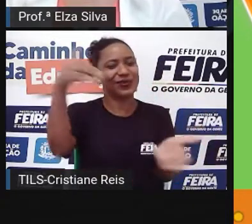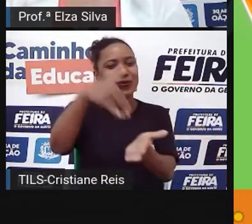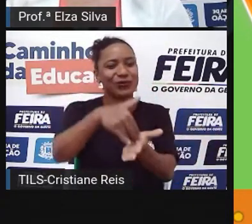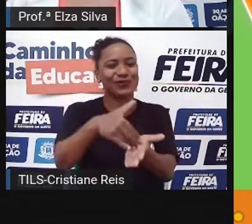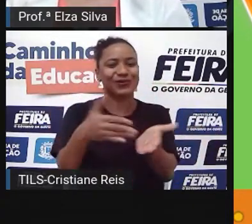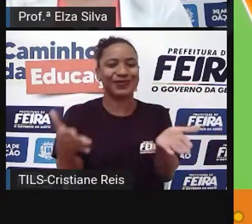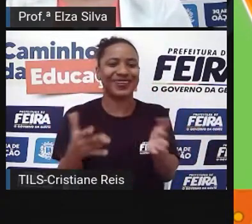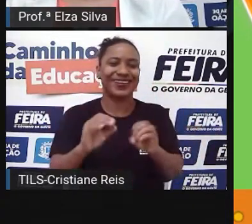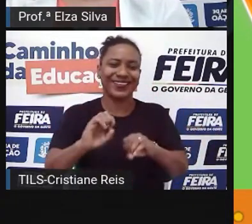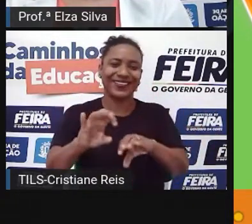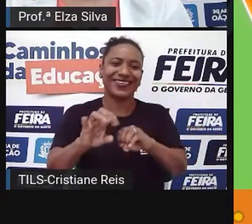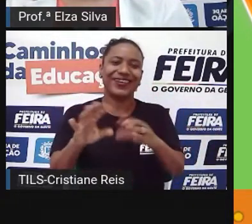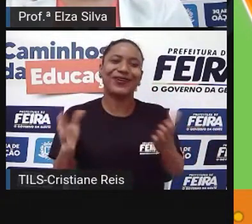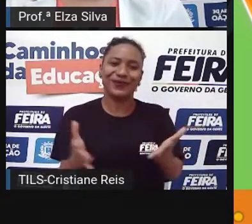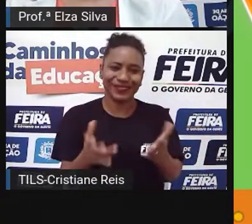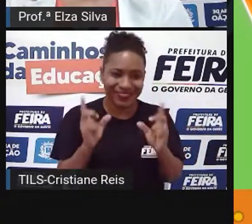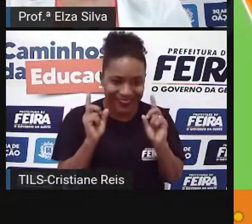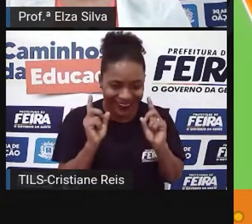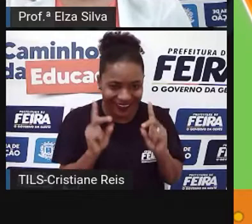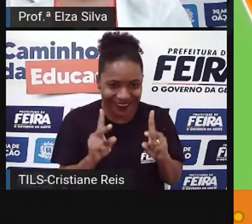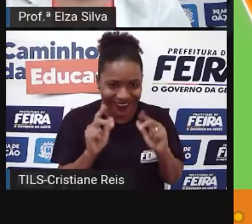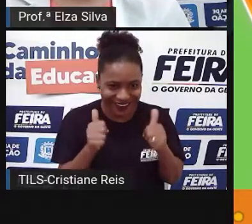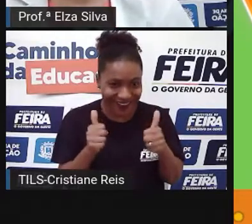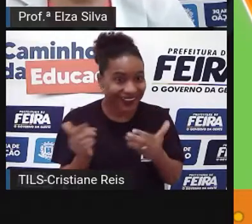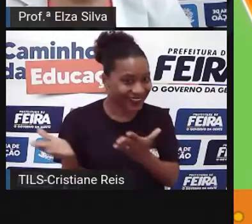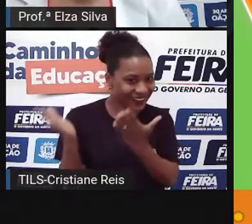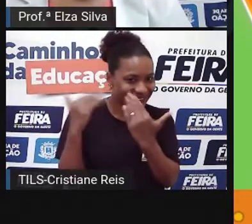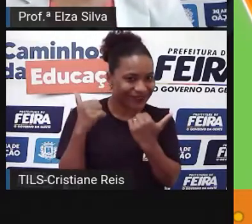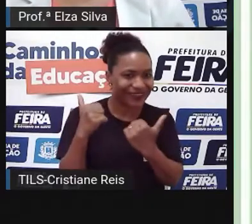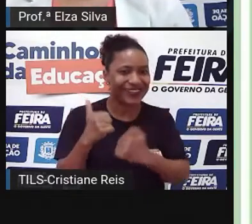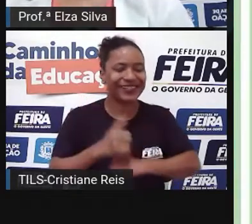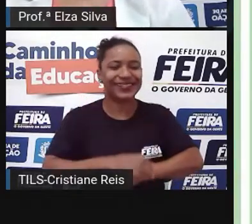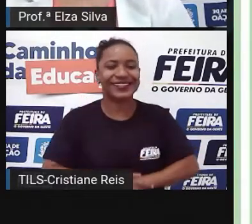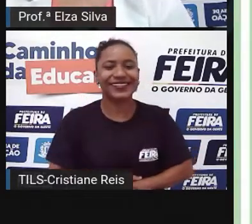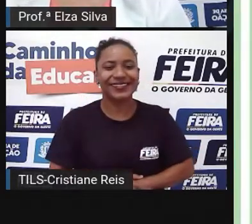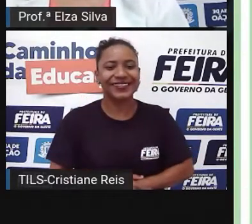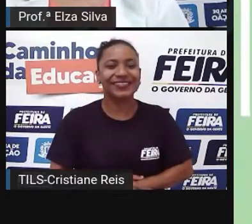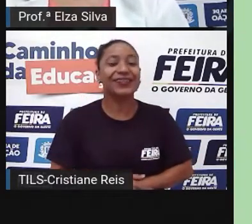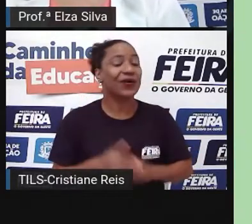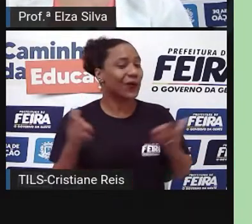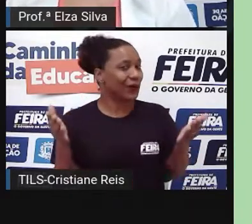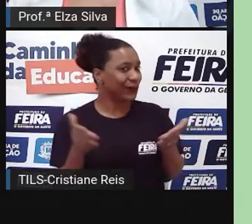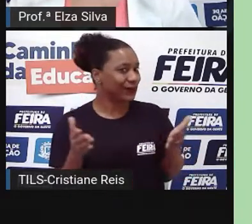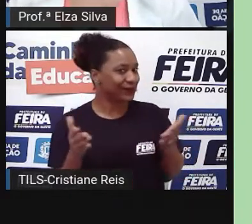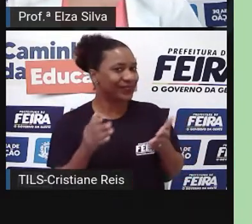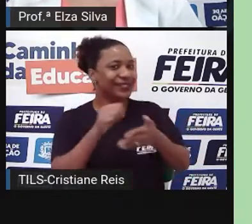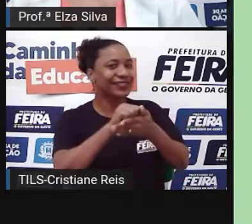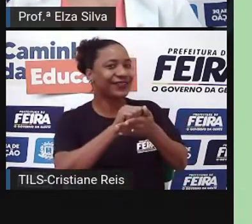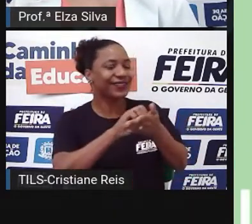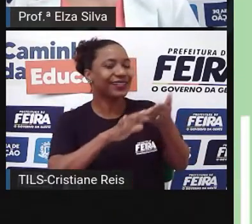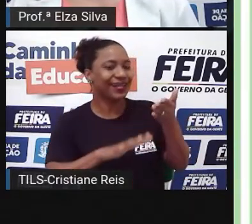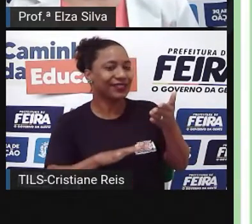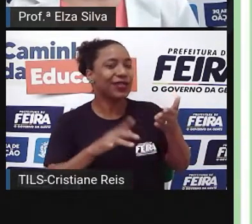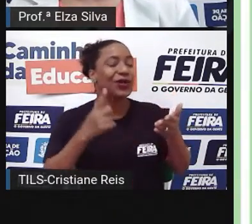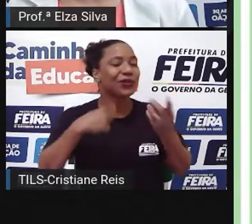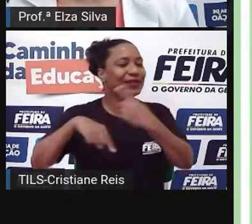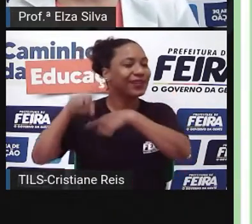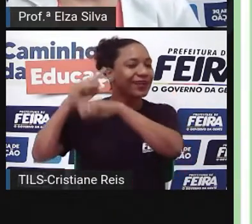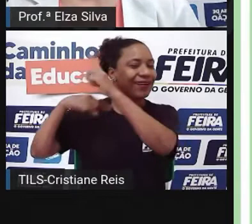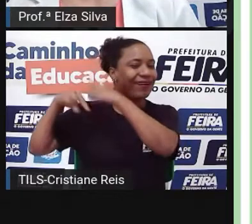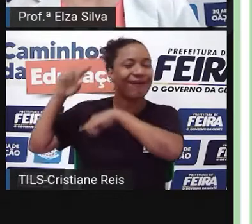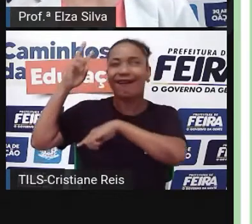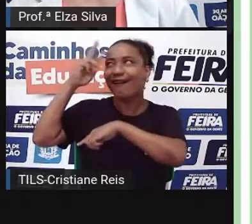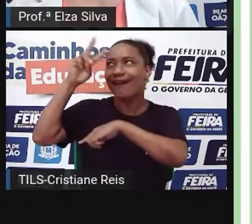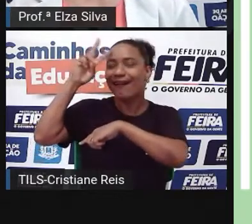dia de aula de inglês Ok? Let's go! O nosso desafio de hoje é justamente a gente fazer uma retomada